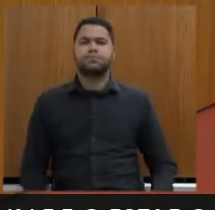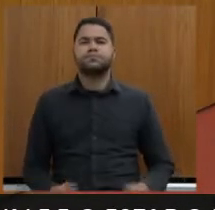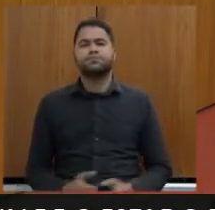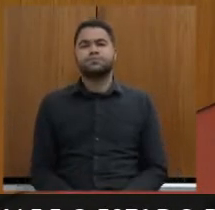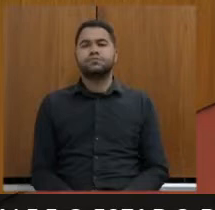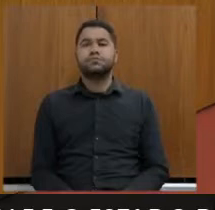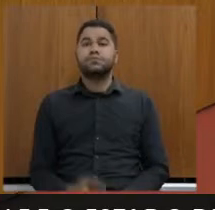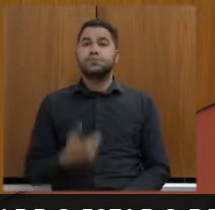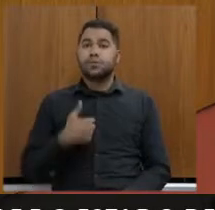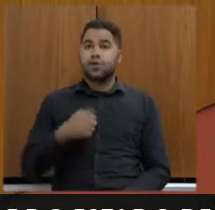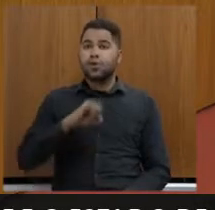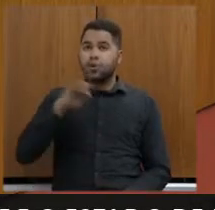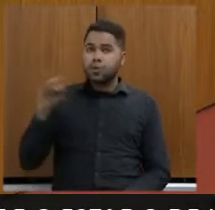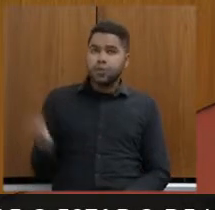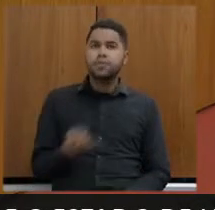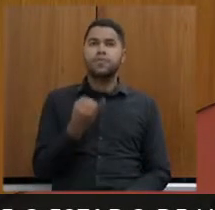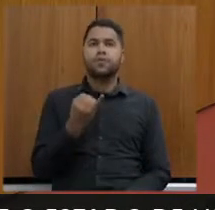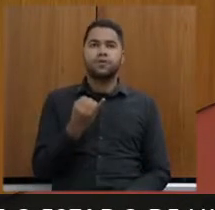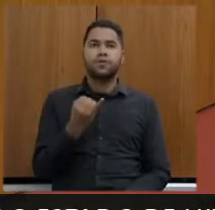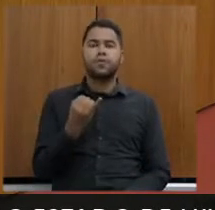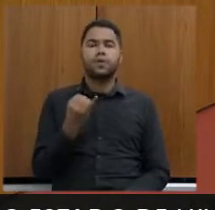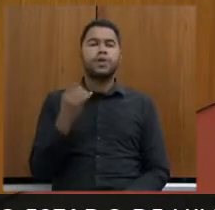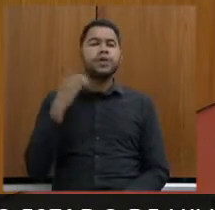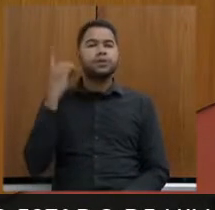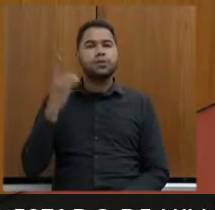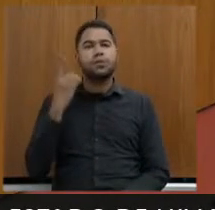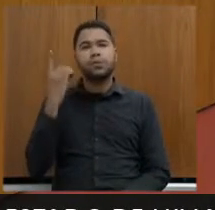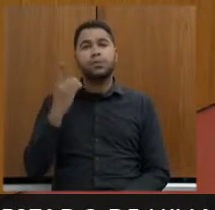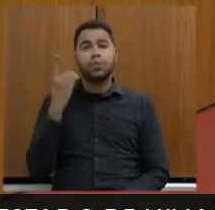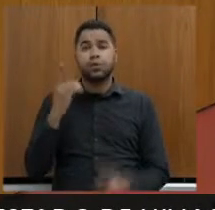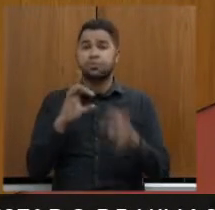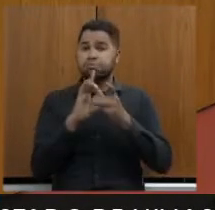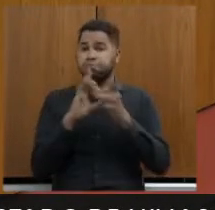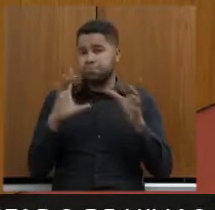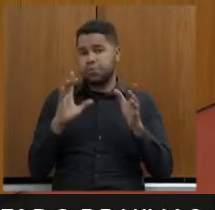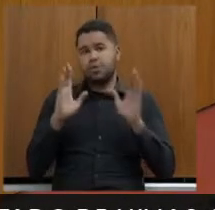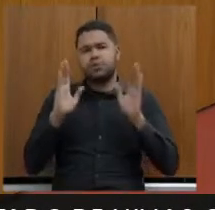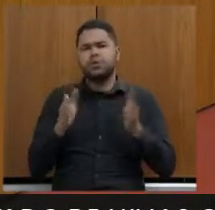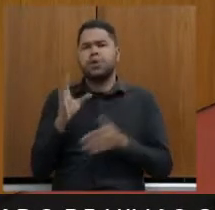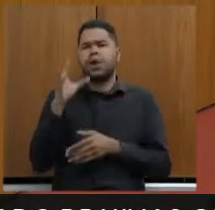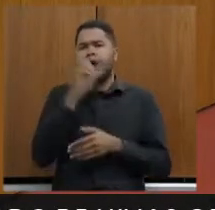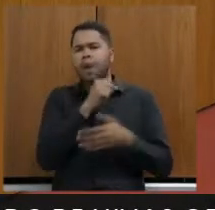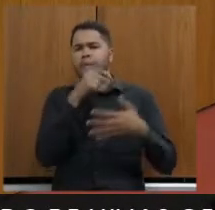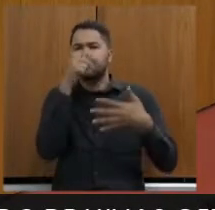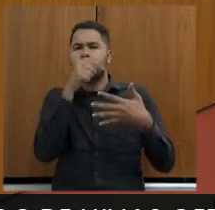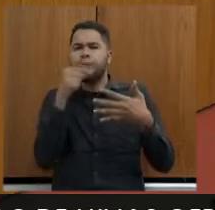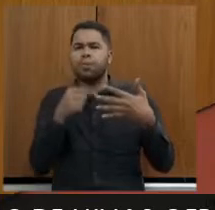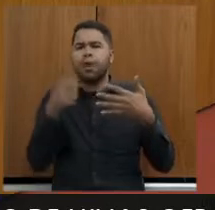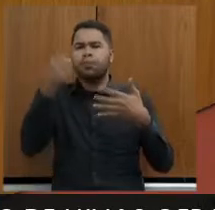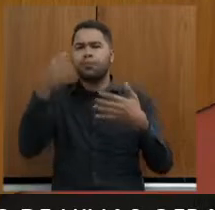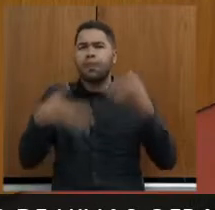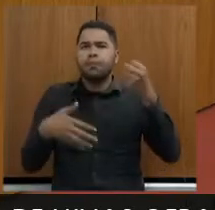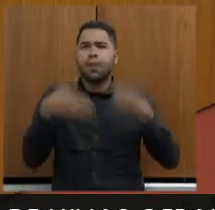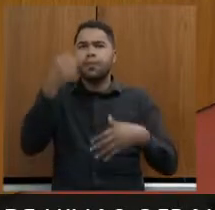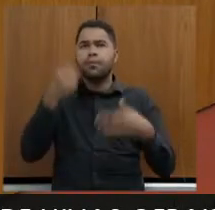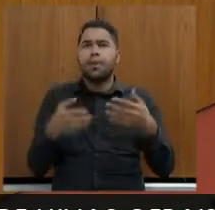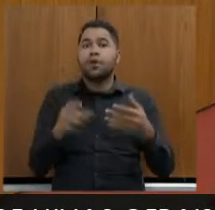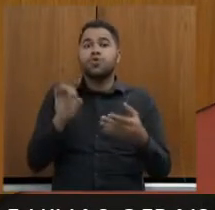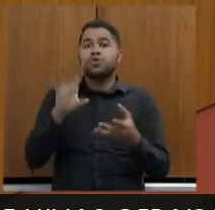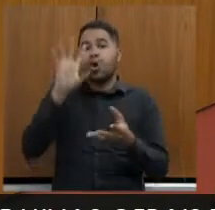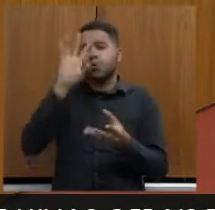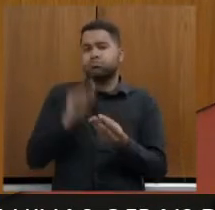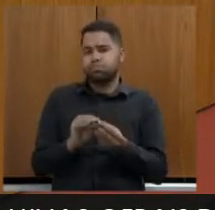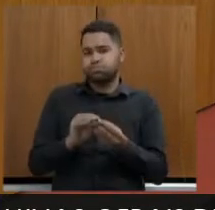Aí, eu aproveito, deputado Duarte Bechir, se o senhor me permitir, eu já faço rápidas considerações a título conclusivo.